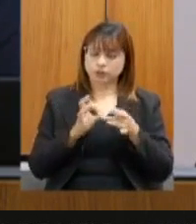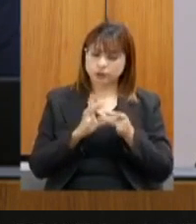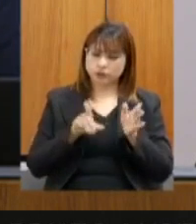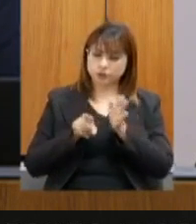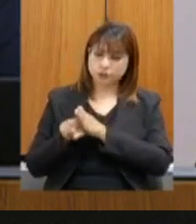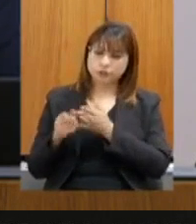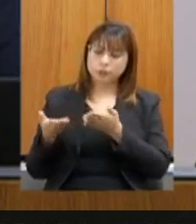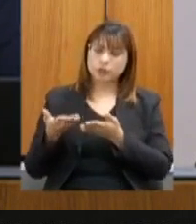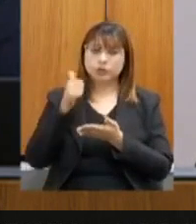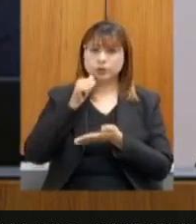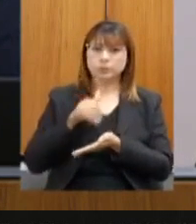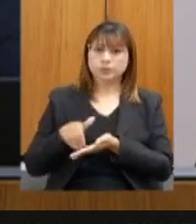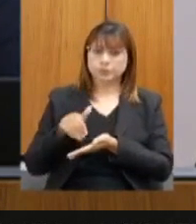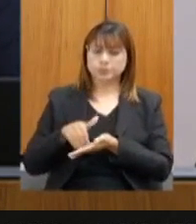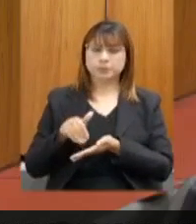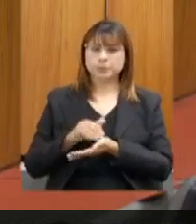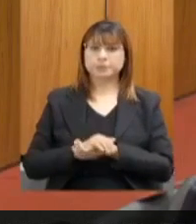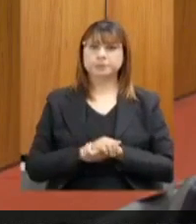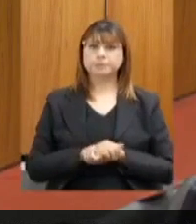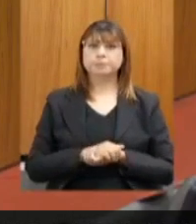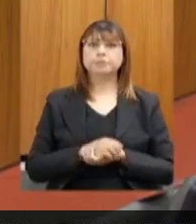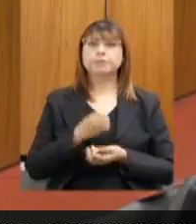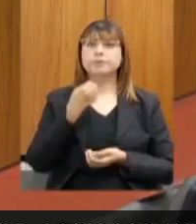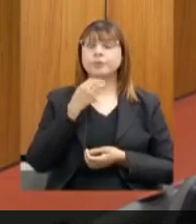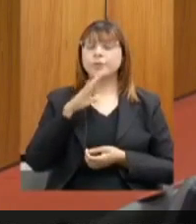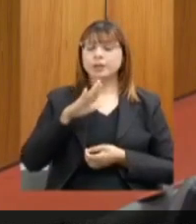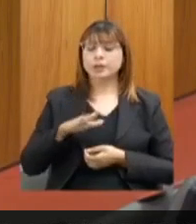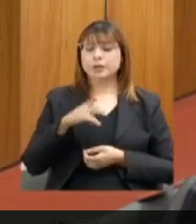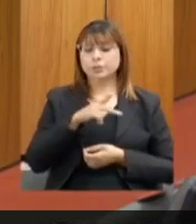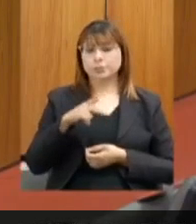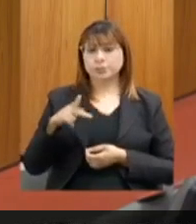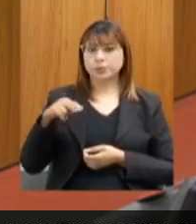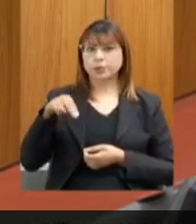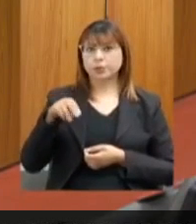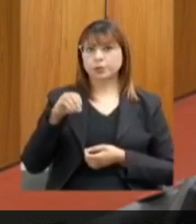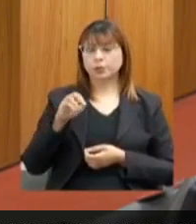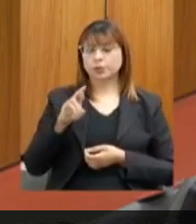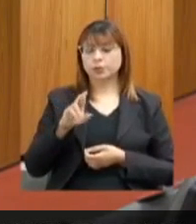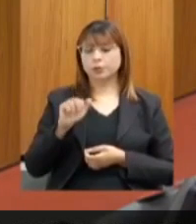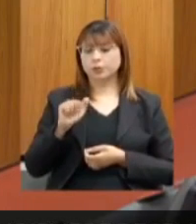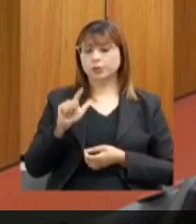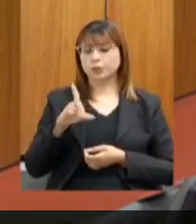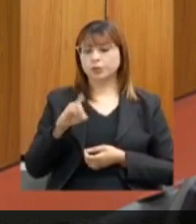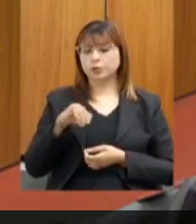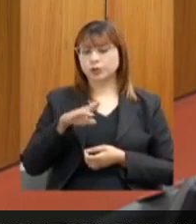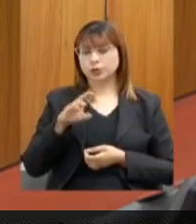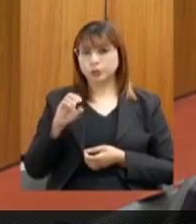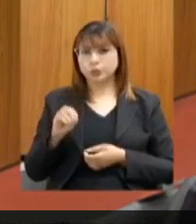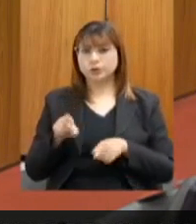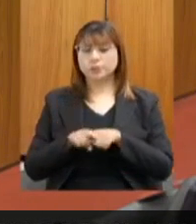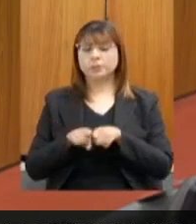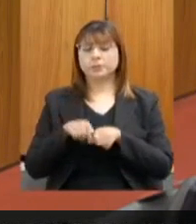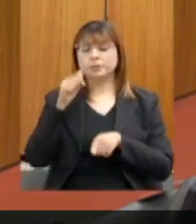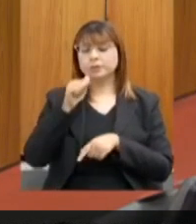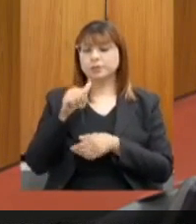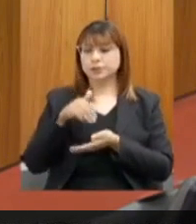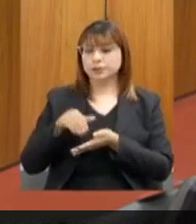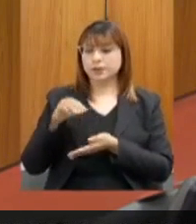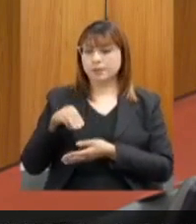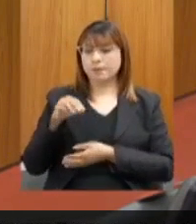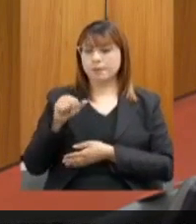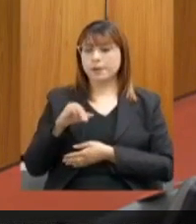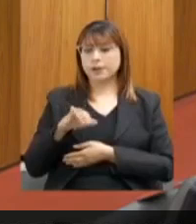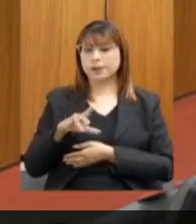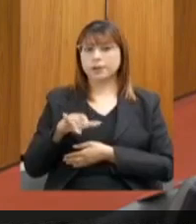Com a palavra o deputado Gil. Boa tarde, presidente Noraldino. Boa tarde, secretária Marília. Também